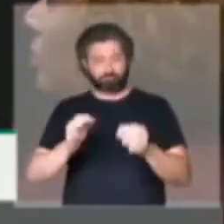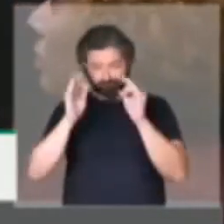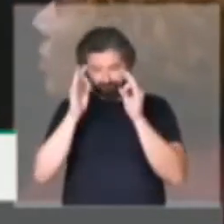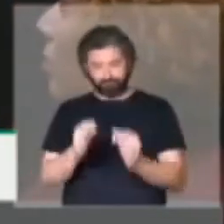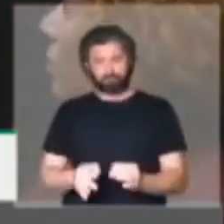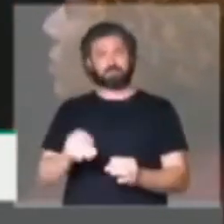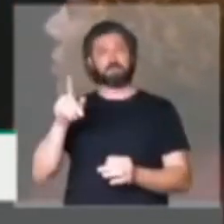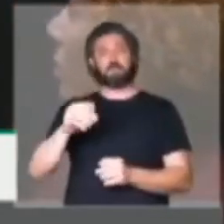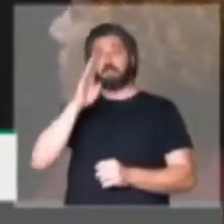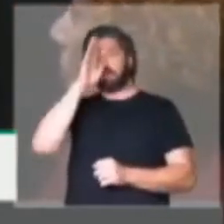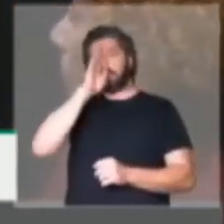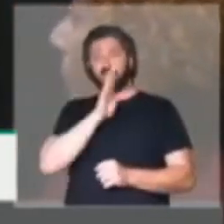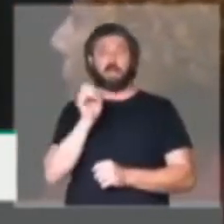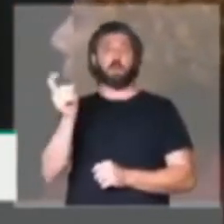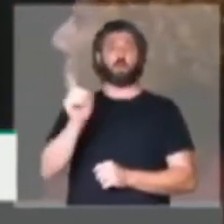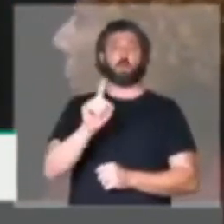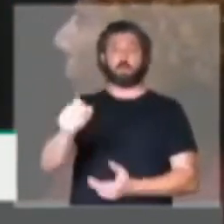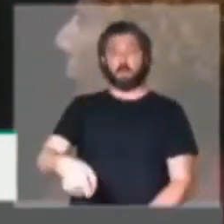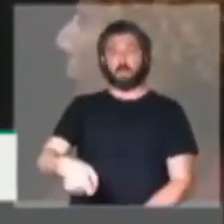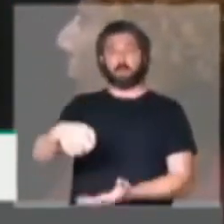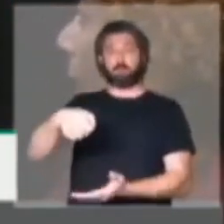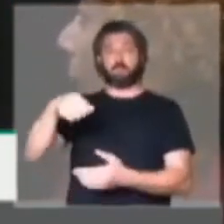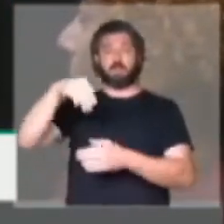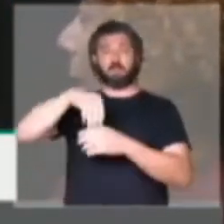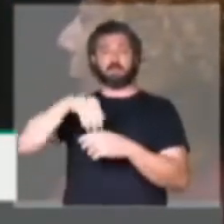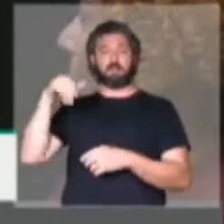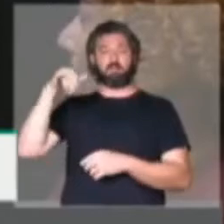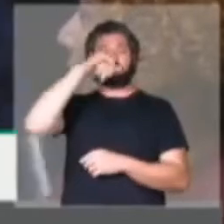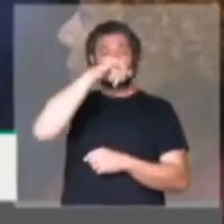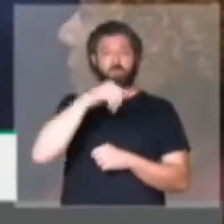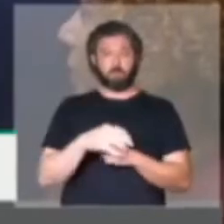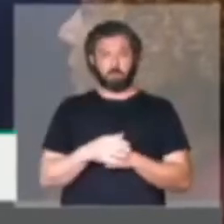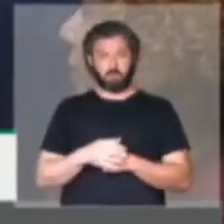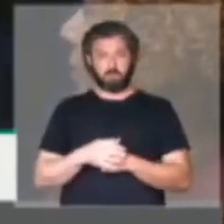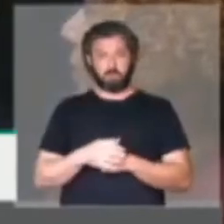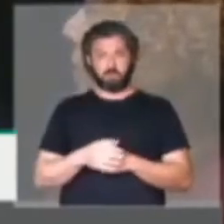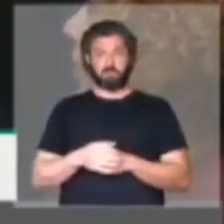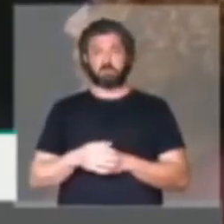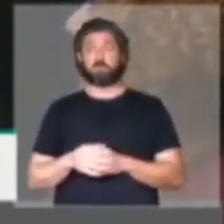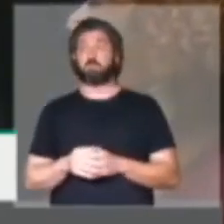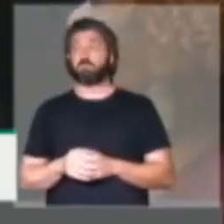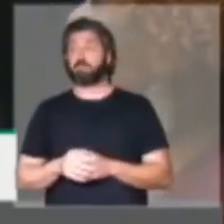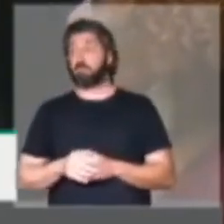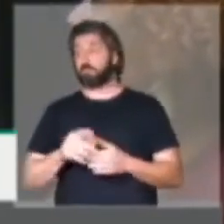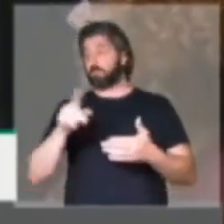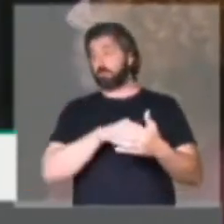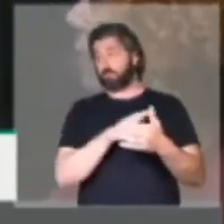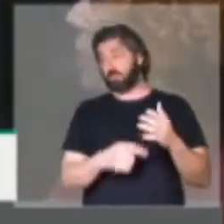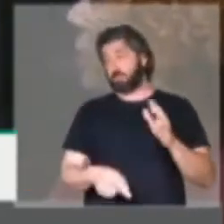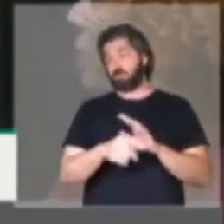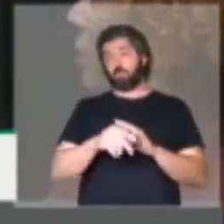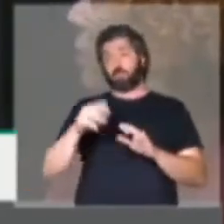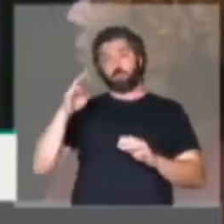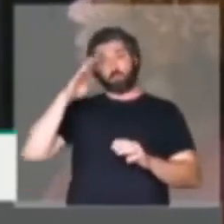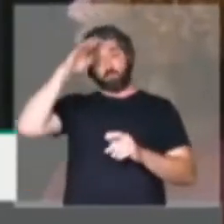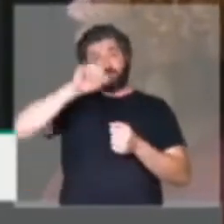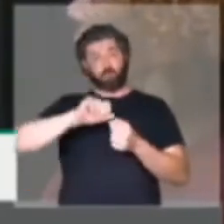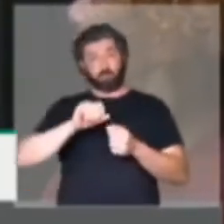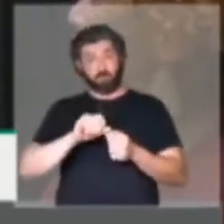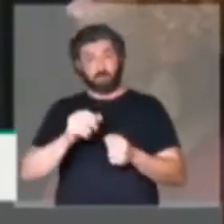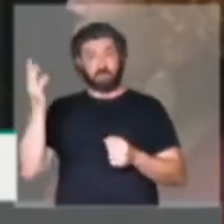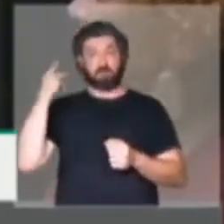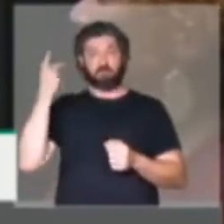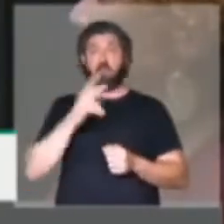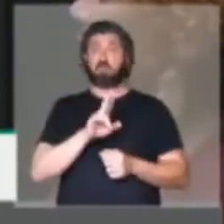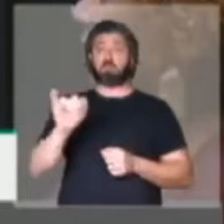exatamente a gratuidade das bagagens aéreas. É um veto que foi feito pelo presidente Bolsonaro, que